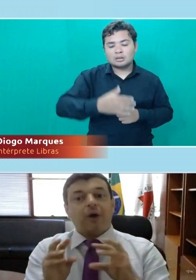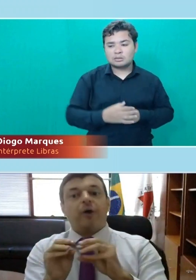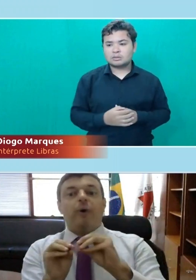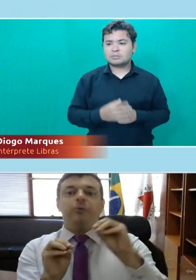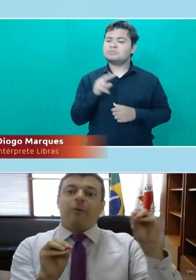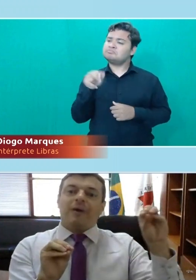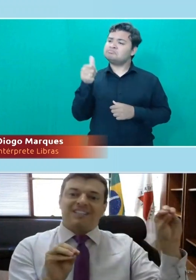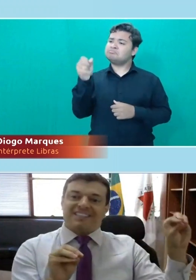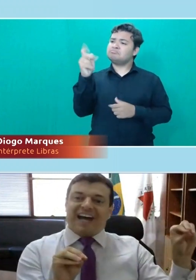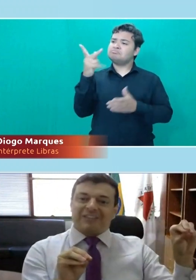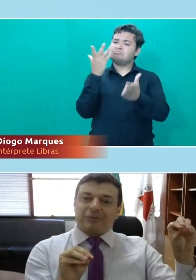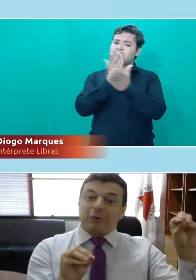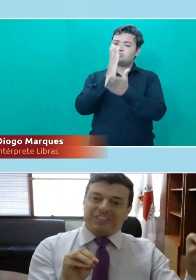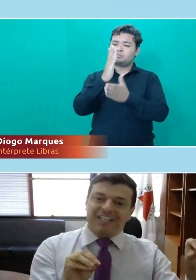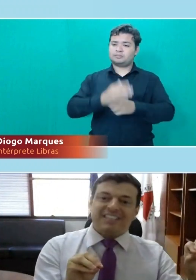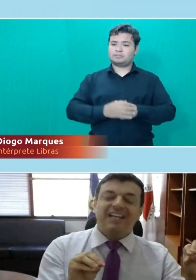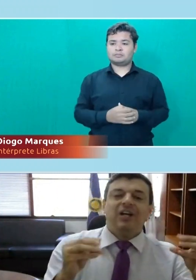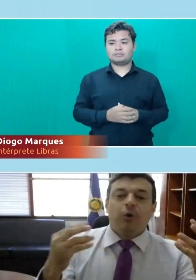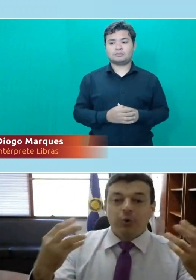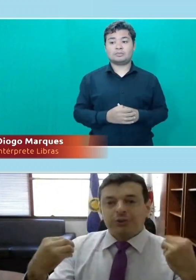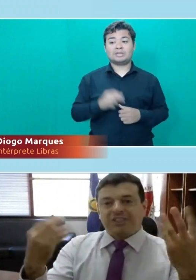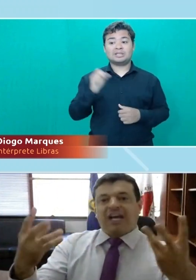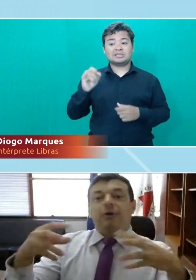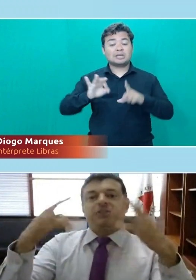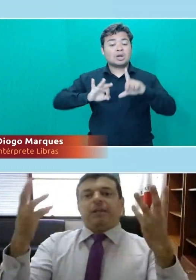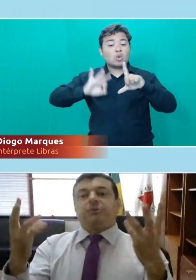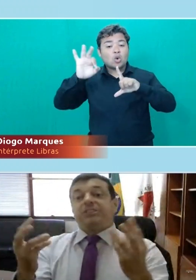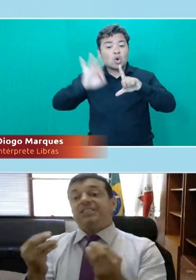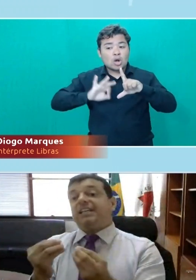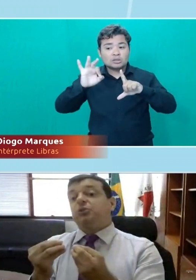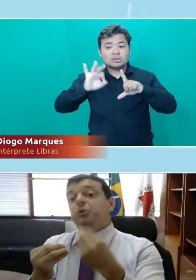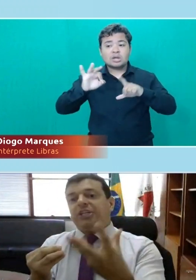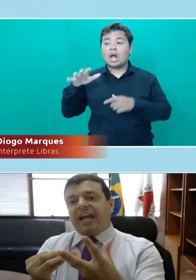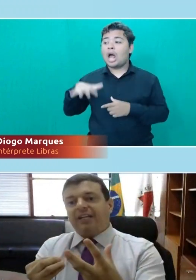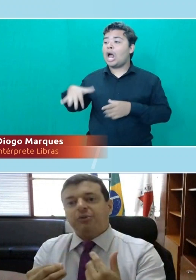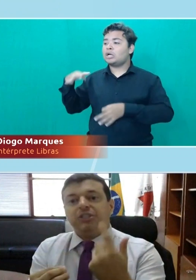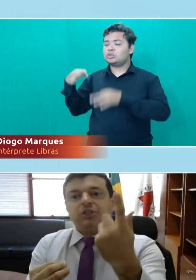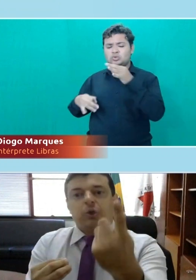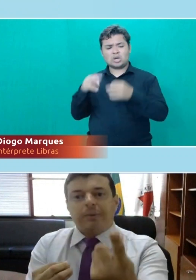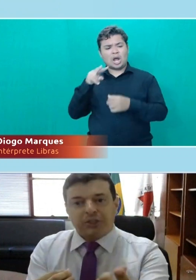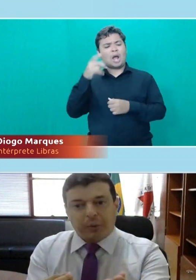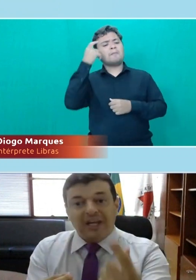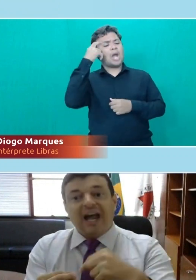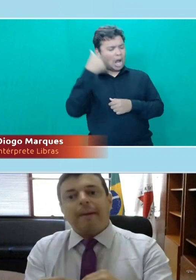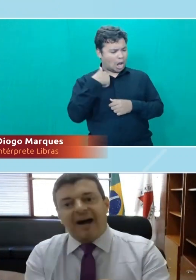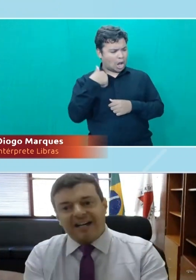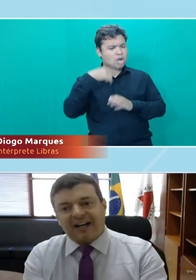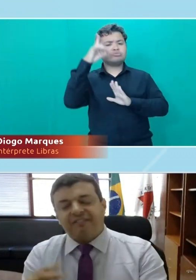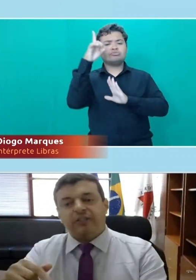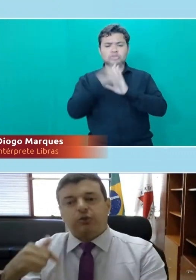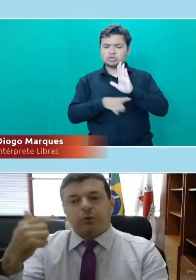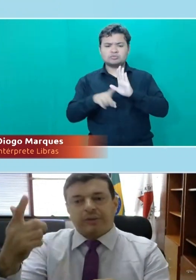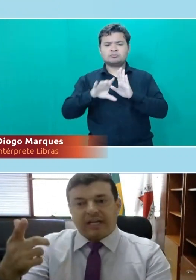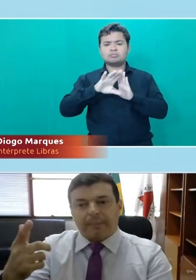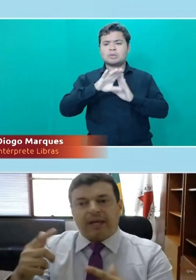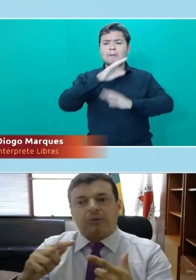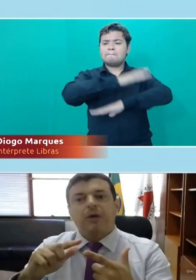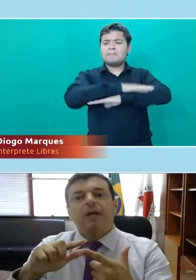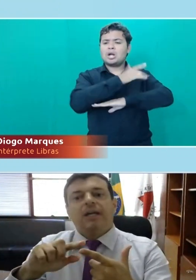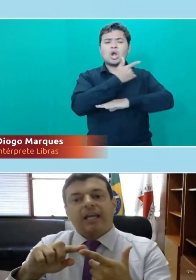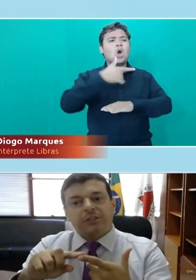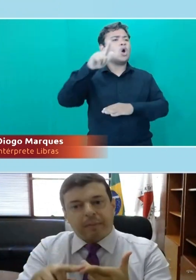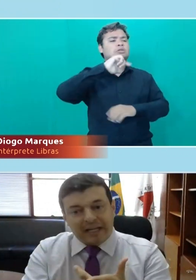ruim disso. Agora, quando é o candidato cotista, o judiciário, o sistema de justiça, sente no direito de se substituir à banca, que faz todo um